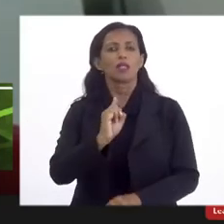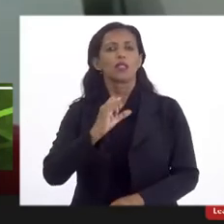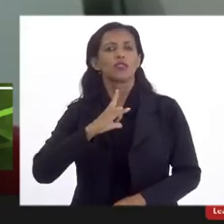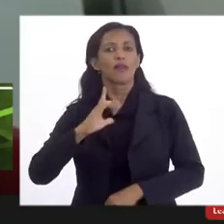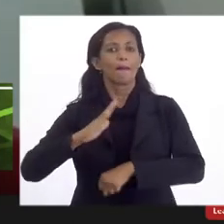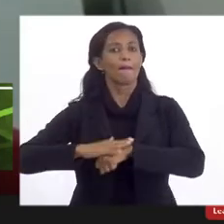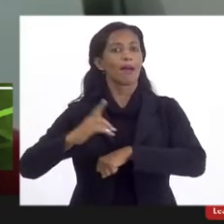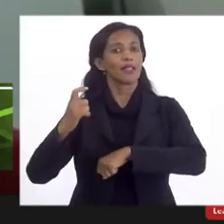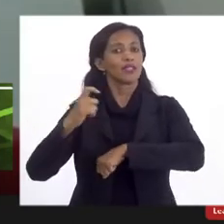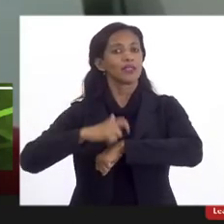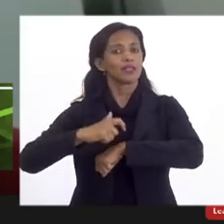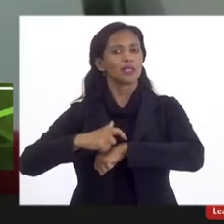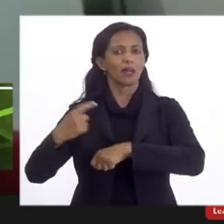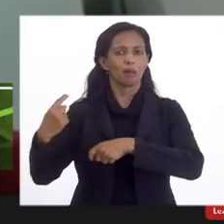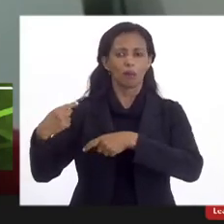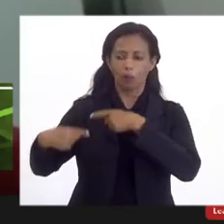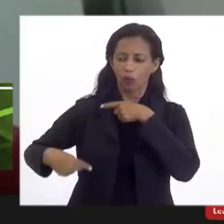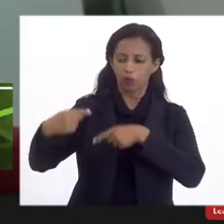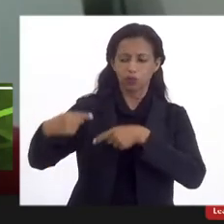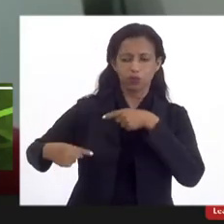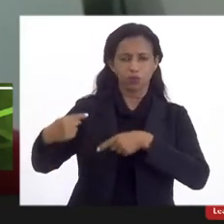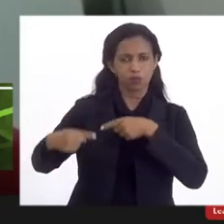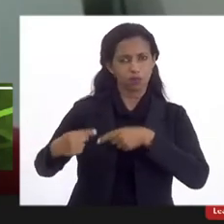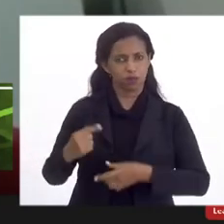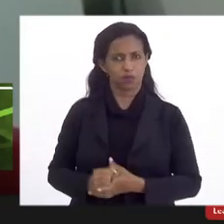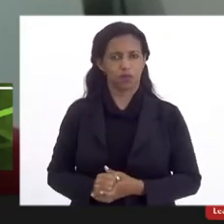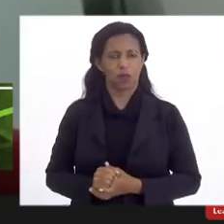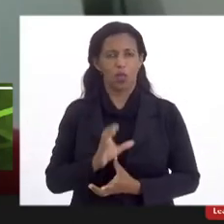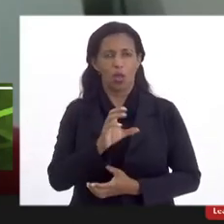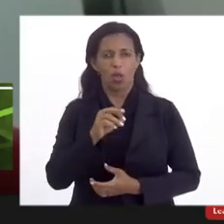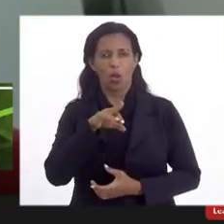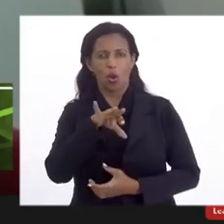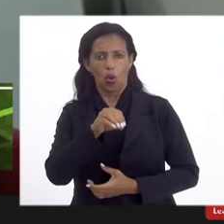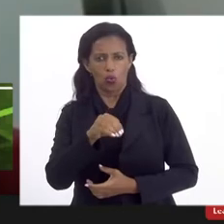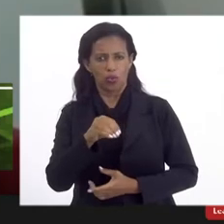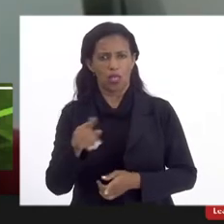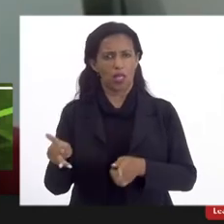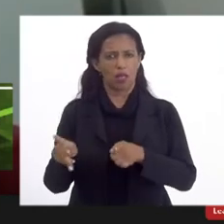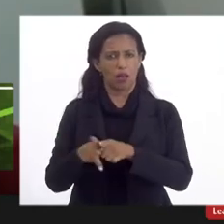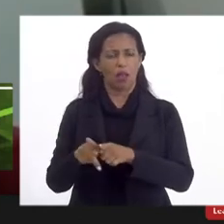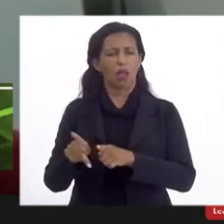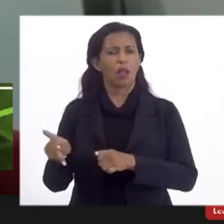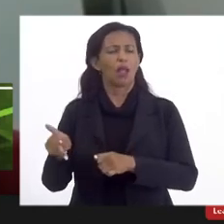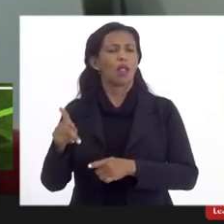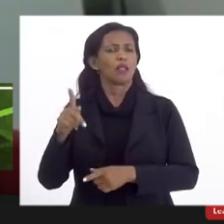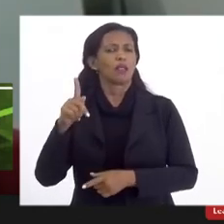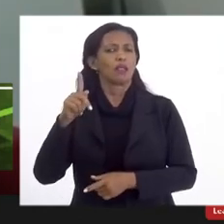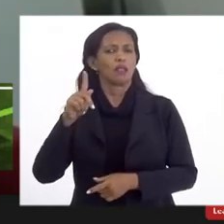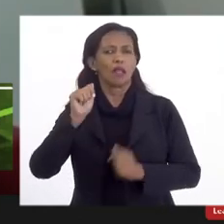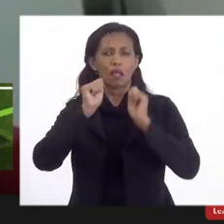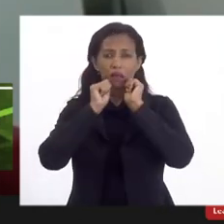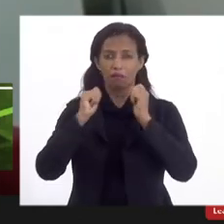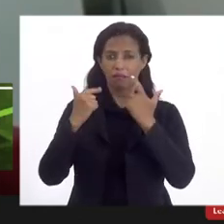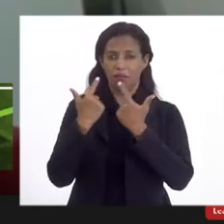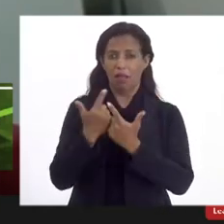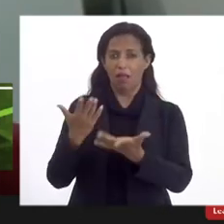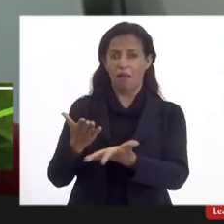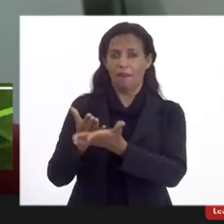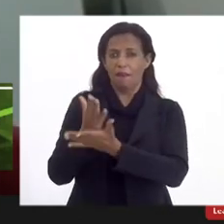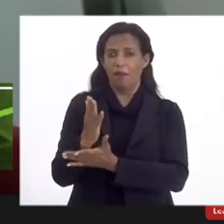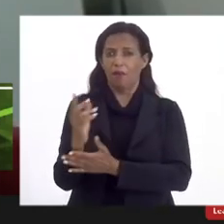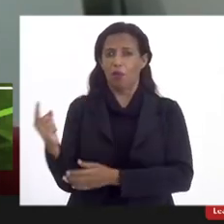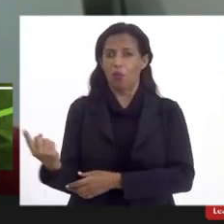mais tempo para o debate. O Conselho Universitário da UESO aprovou o PL com uma